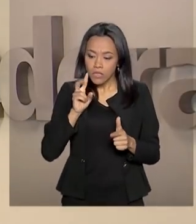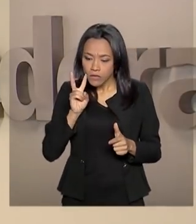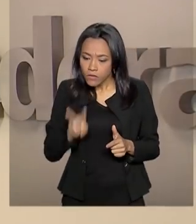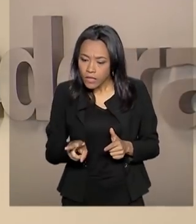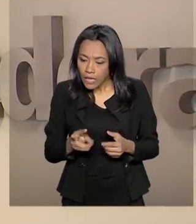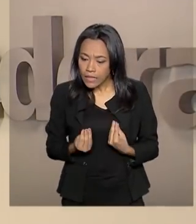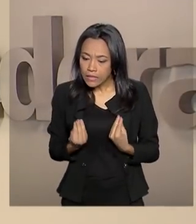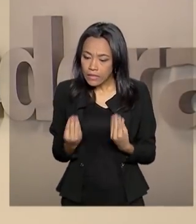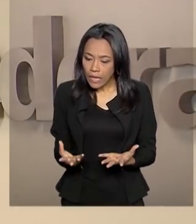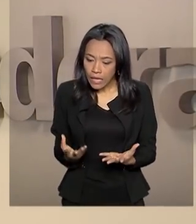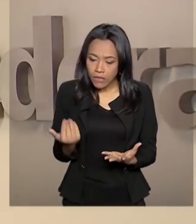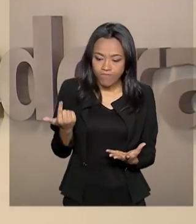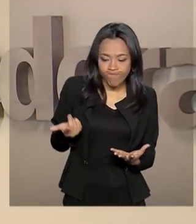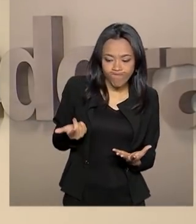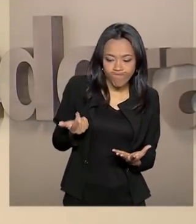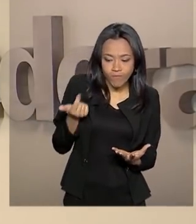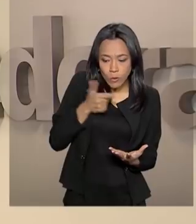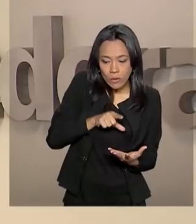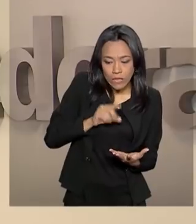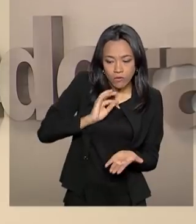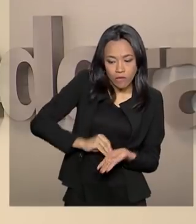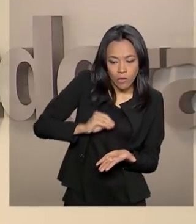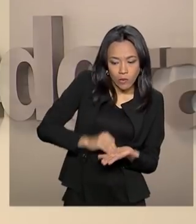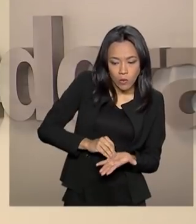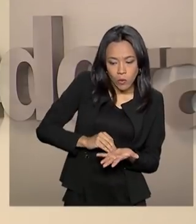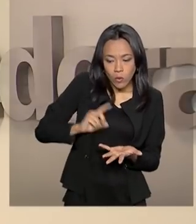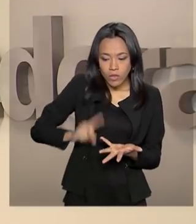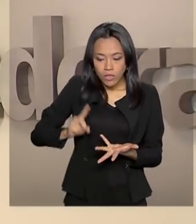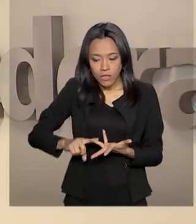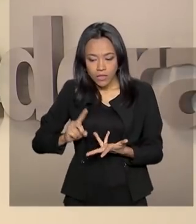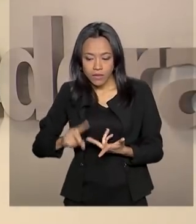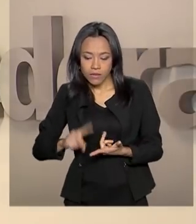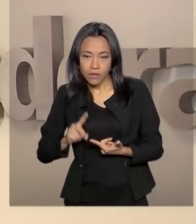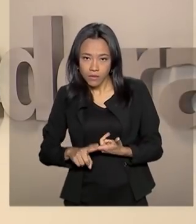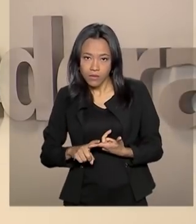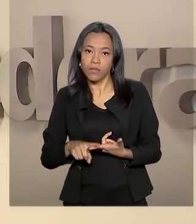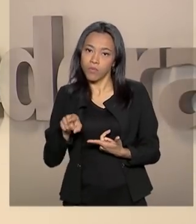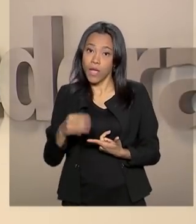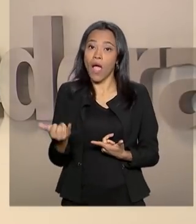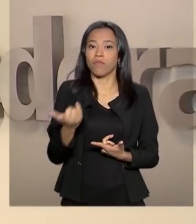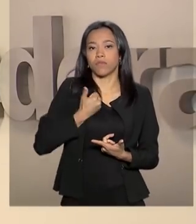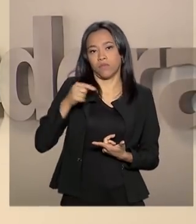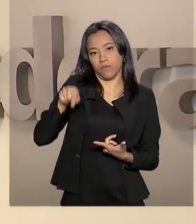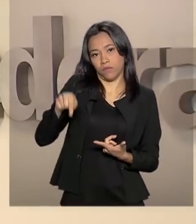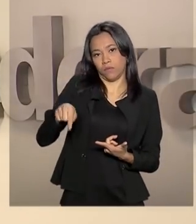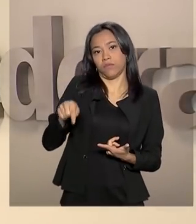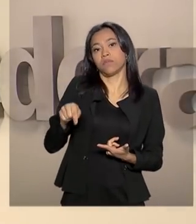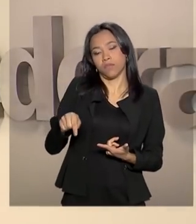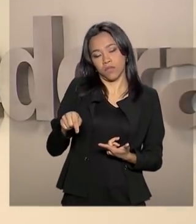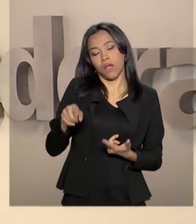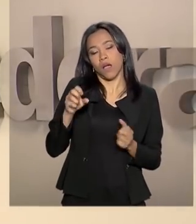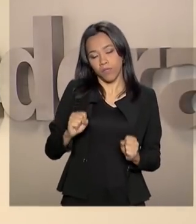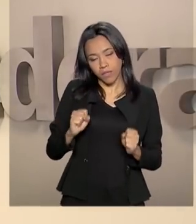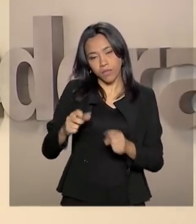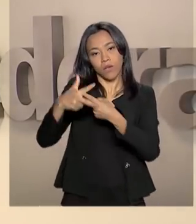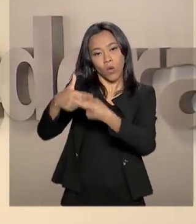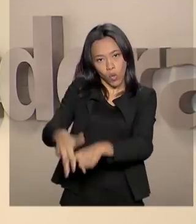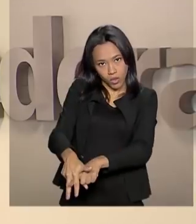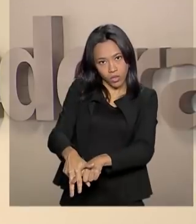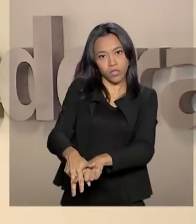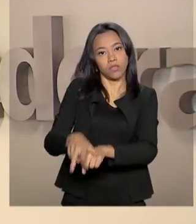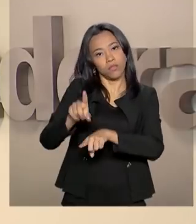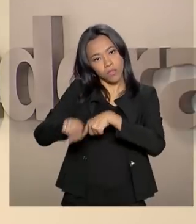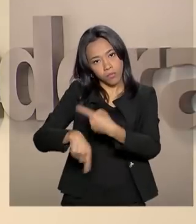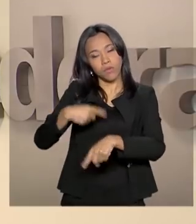a entrega, consultar, ver se tem alguma pendência indicada. Se tem alguma pendência, ele já tenta corrigir